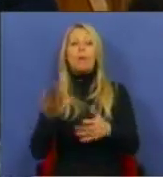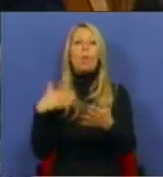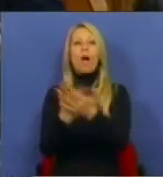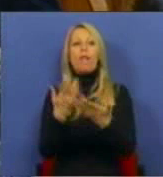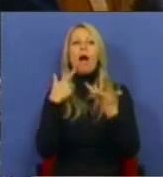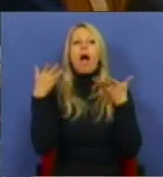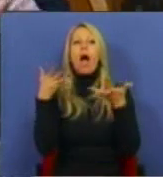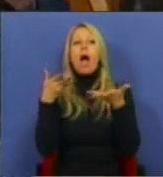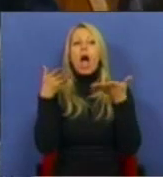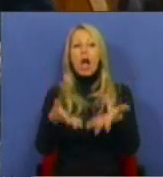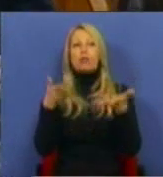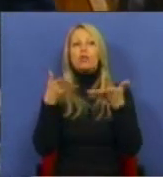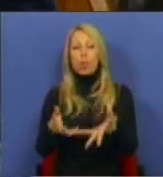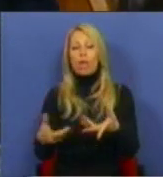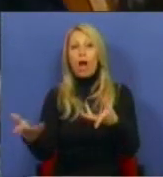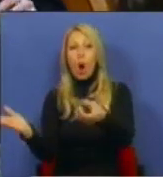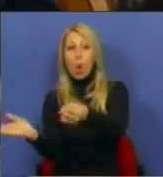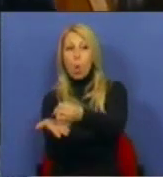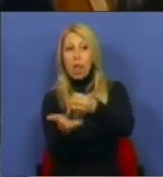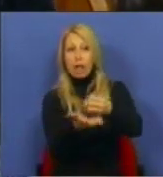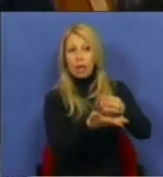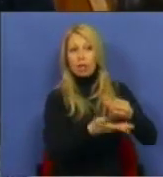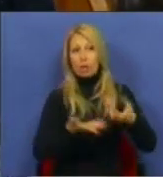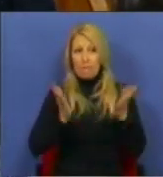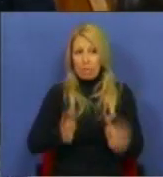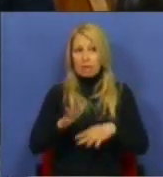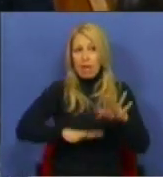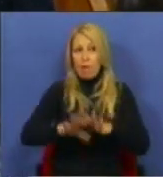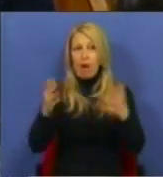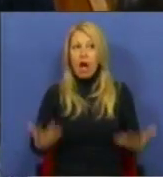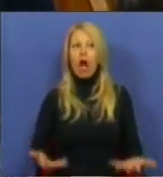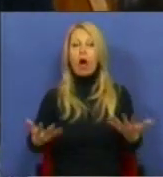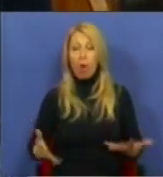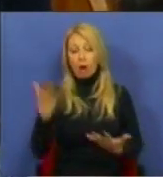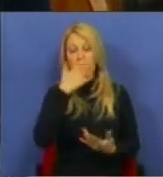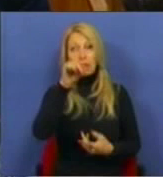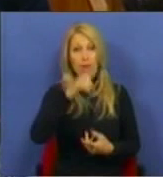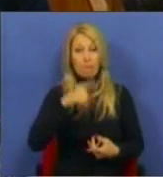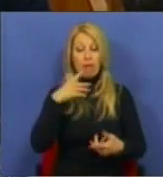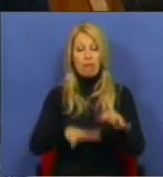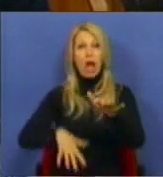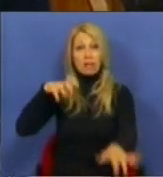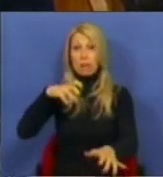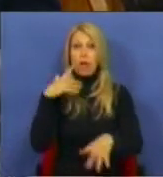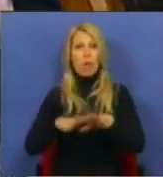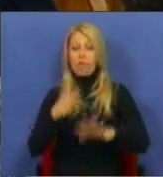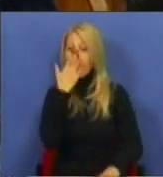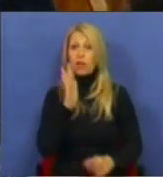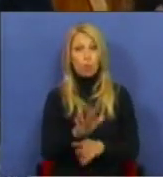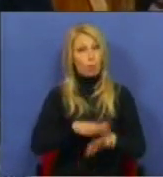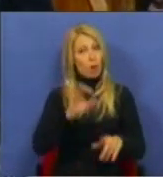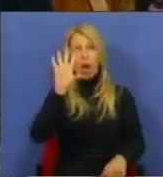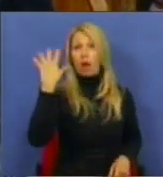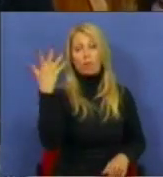colheitas que têm de ser feitas agora, se também esta Assembleia não for capaz de reagir perante os acontecimentos, não são